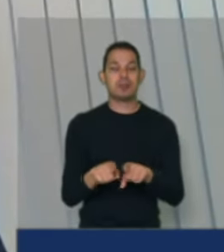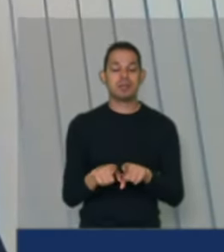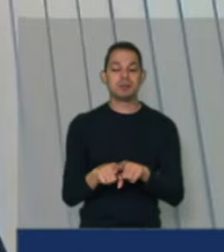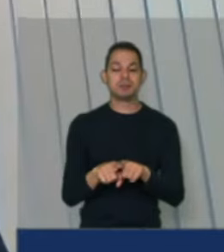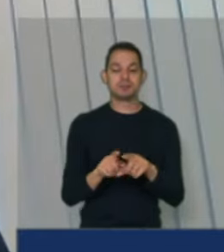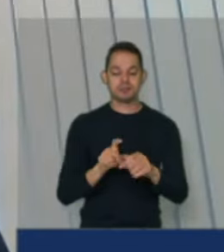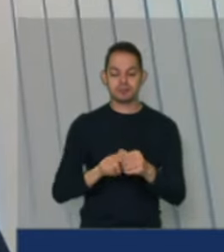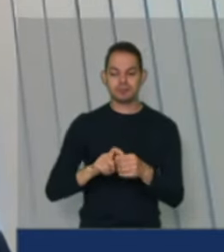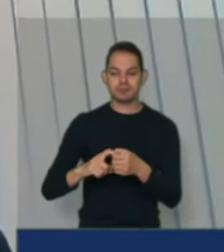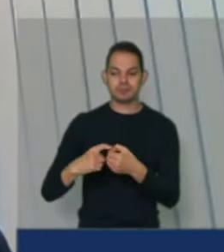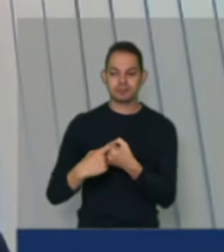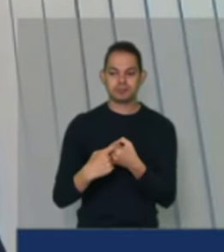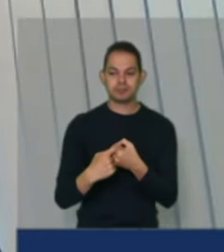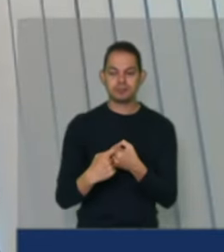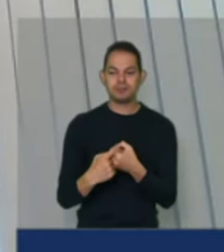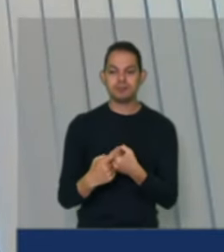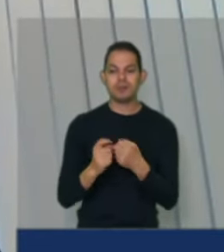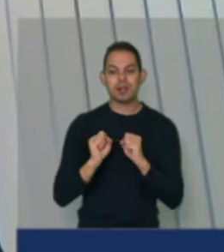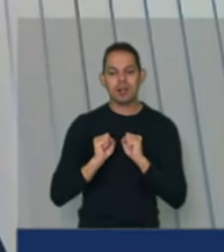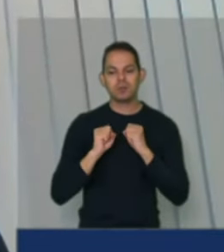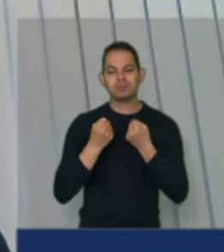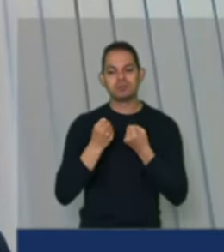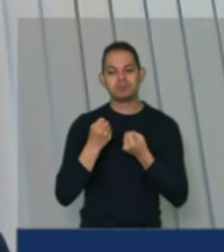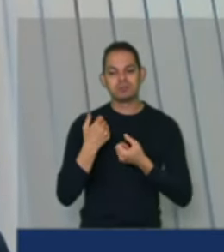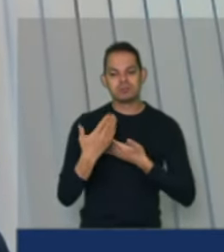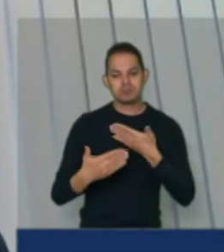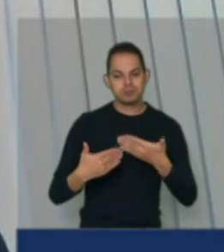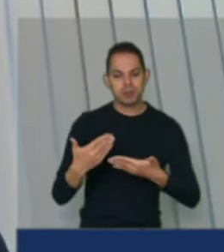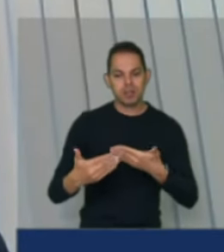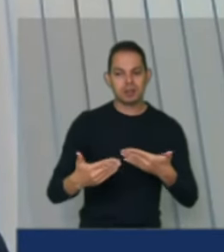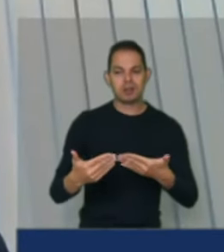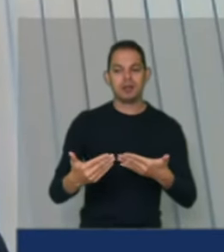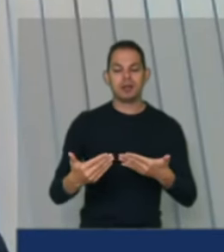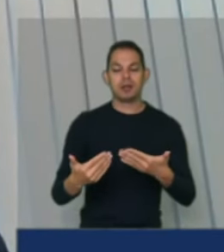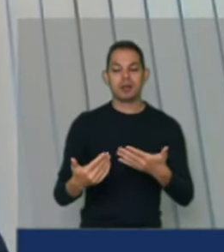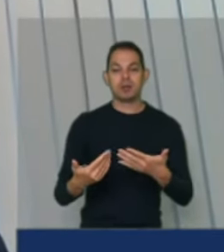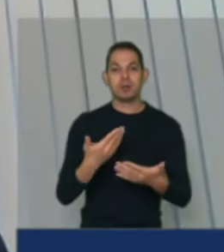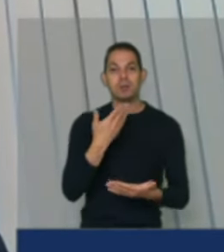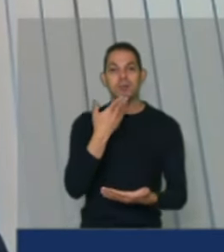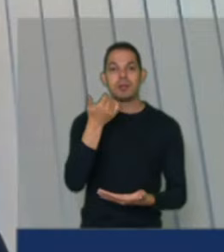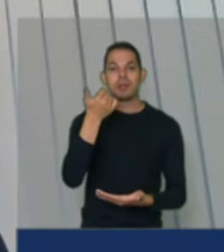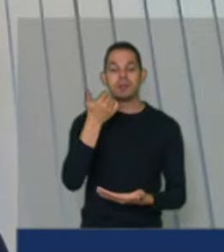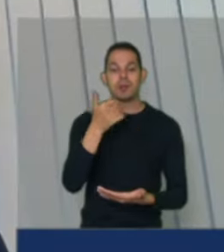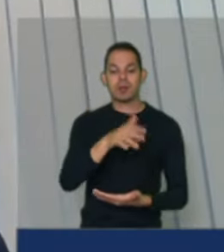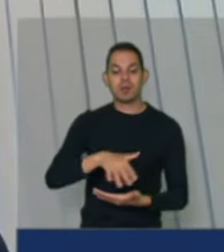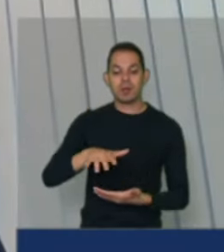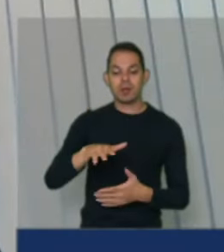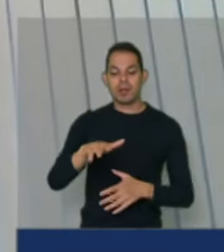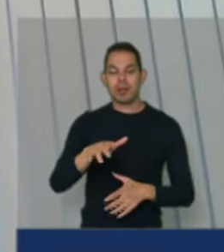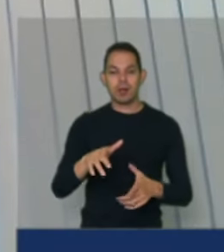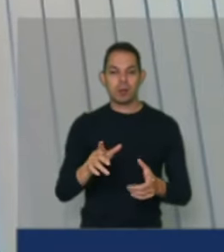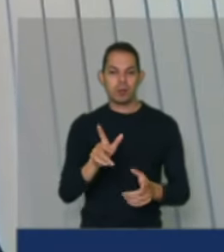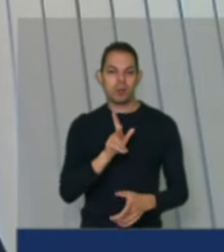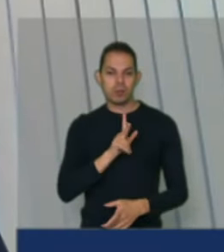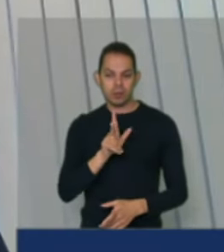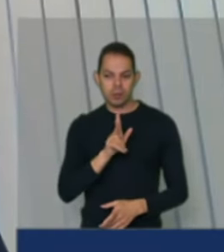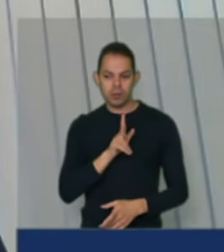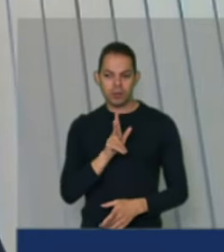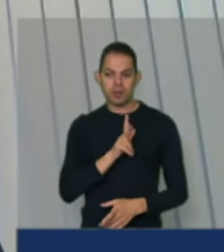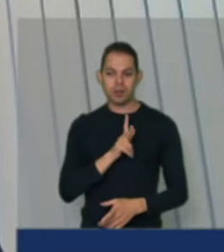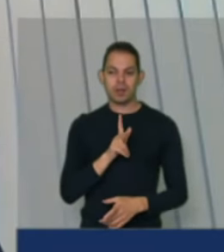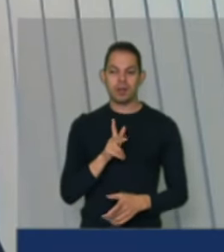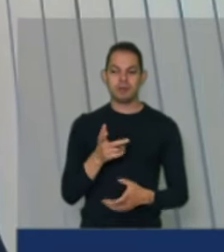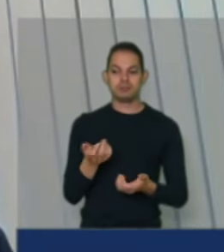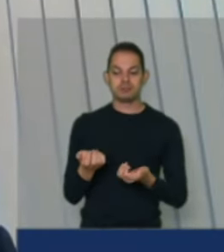entidades busquem cada vez mais aprimorar também o mercado privado então dando condição para que